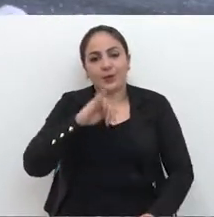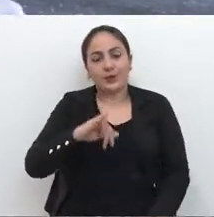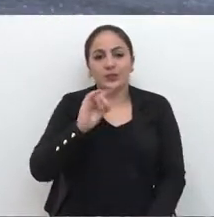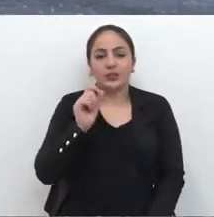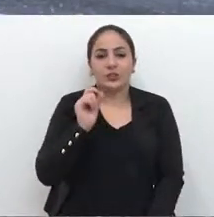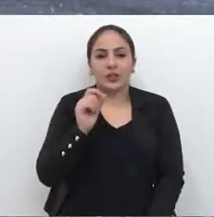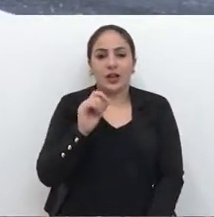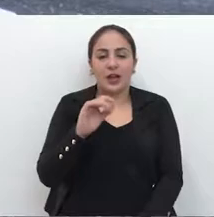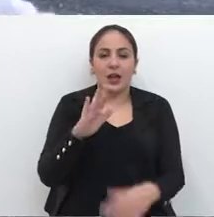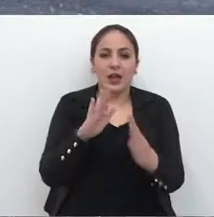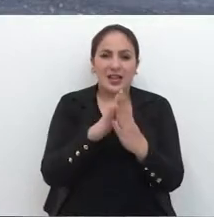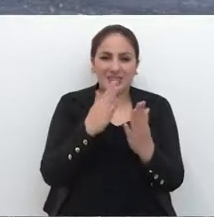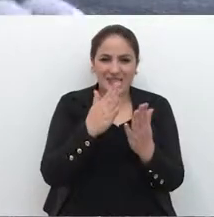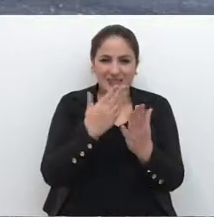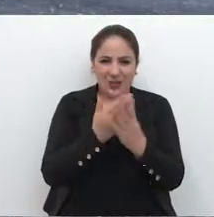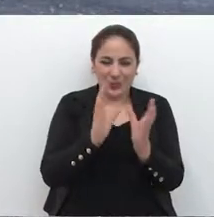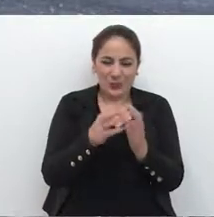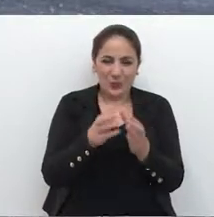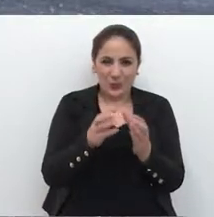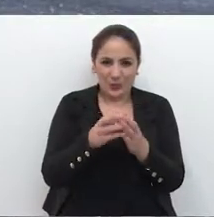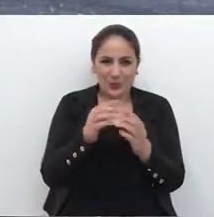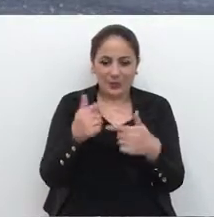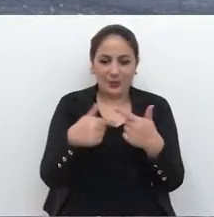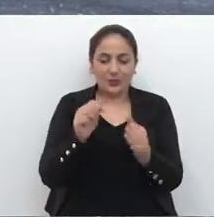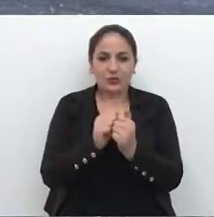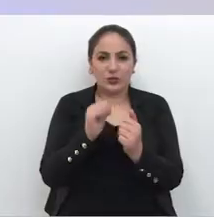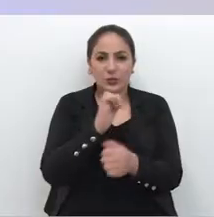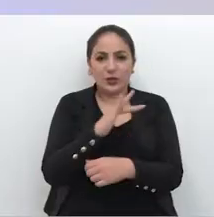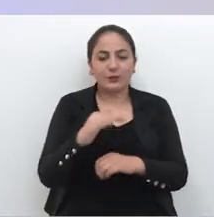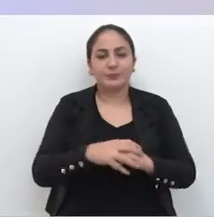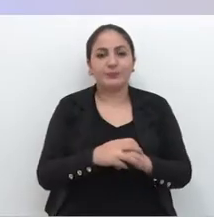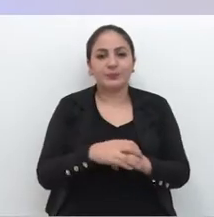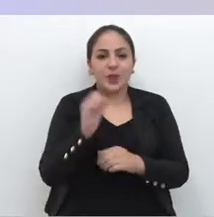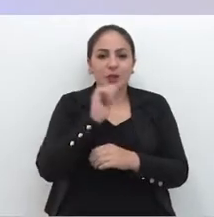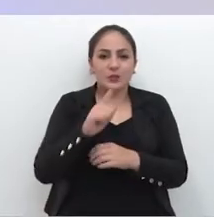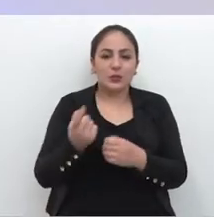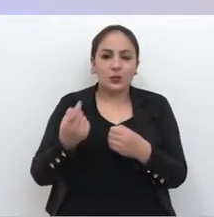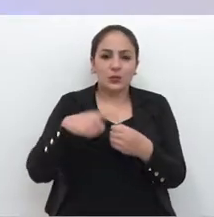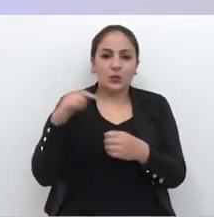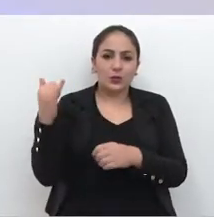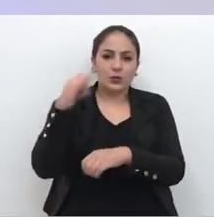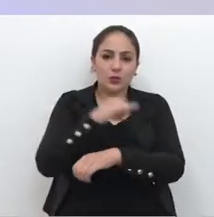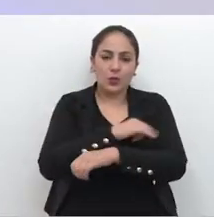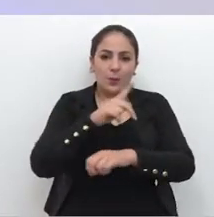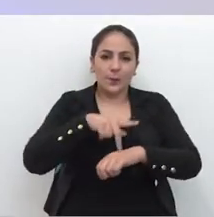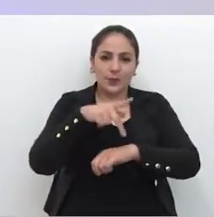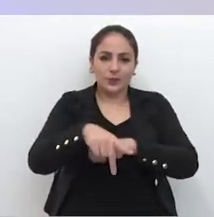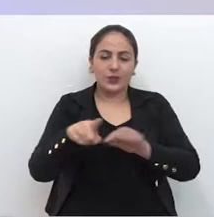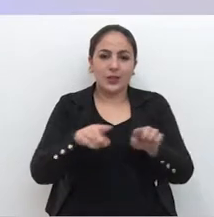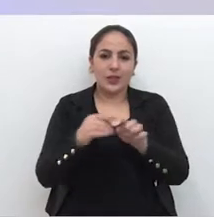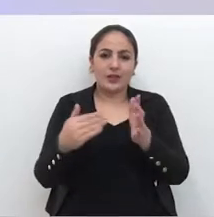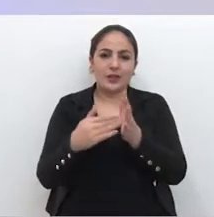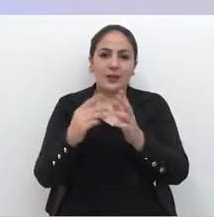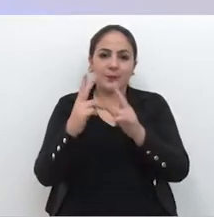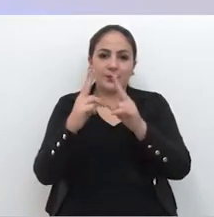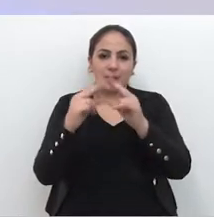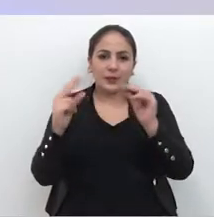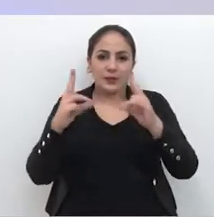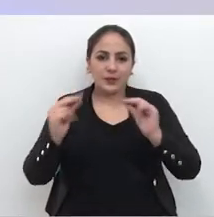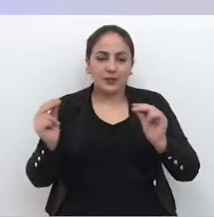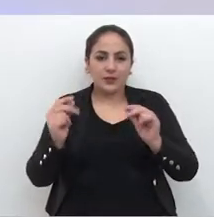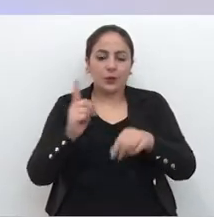importante de que a Escolinha trabalhe um aluno e eles nos ajudem. A Azul vai retomar os voos de Passo Fundo a